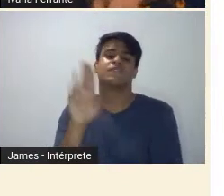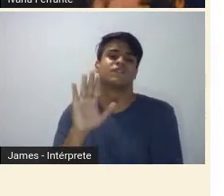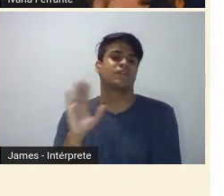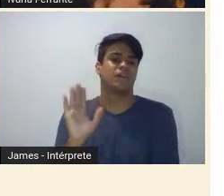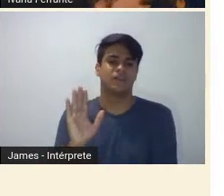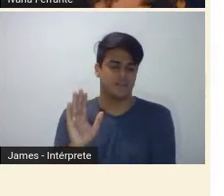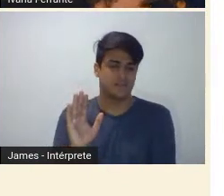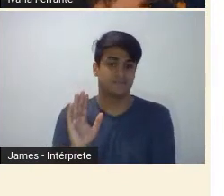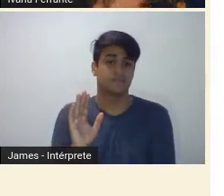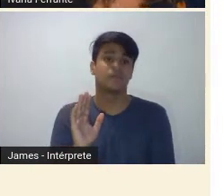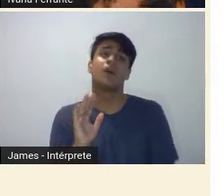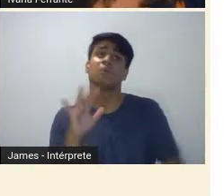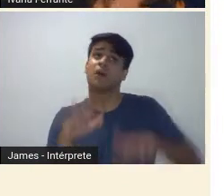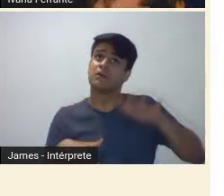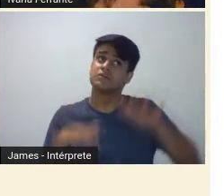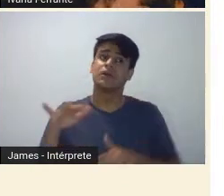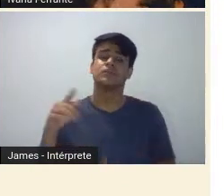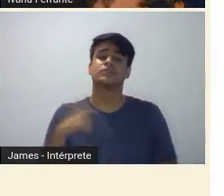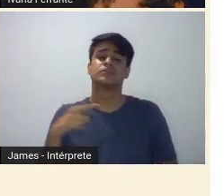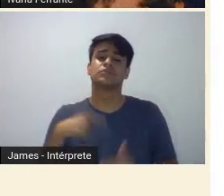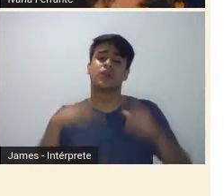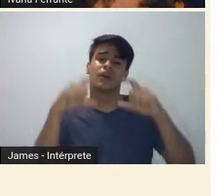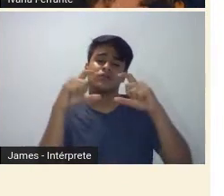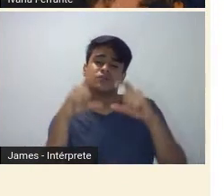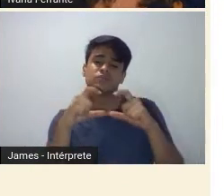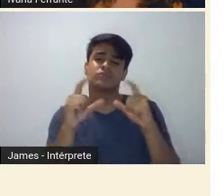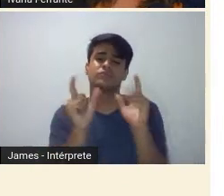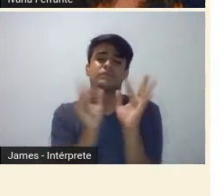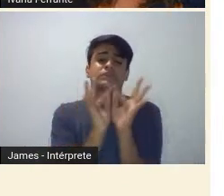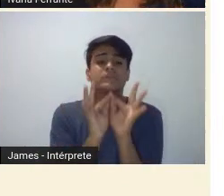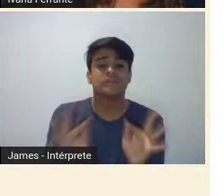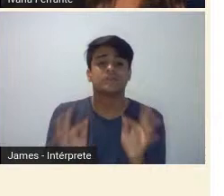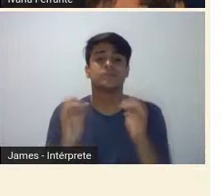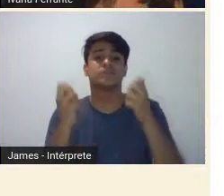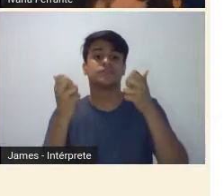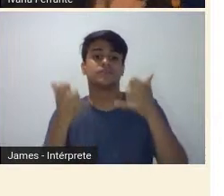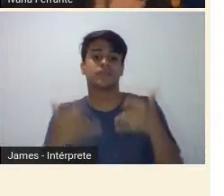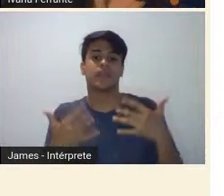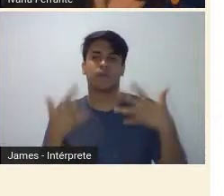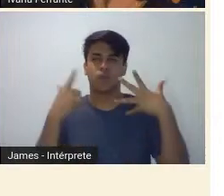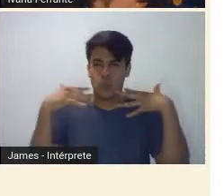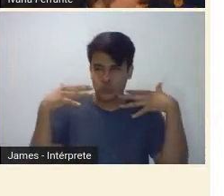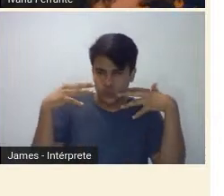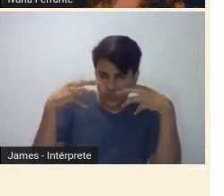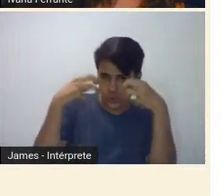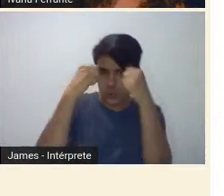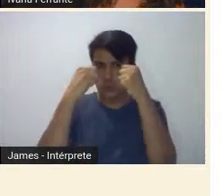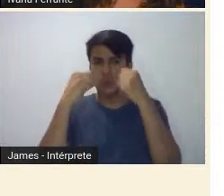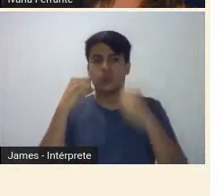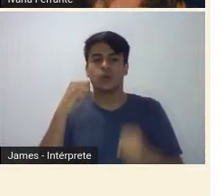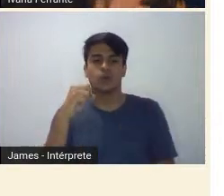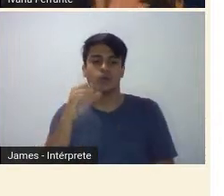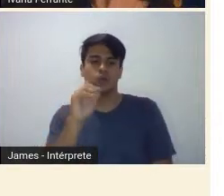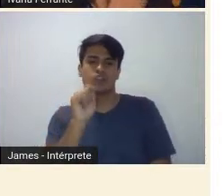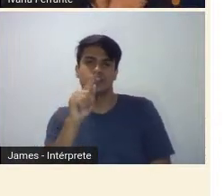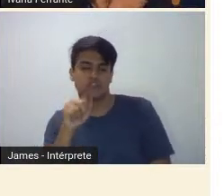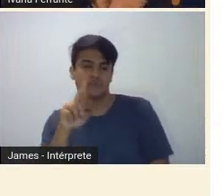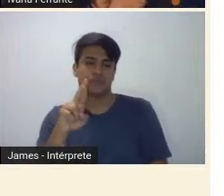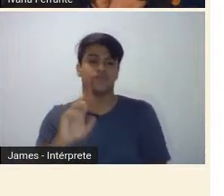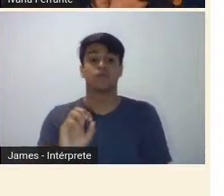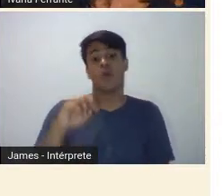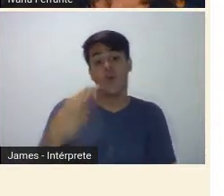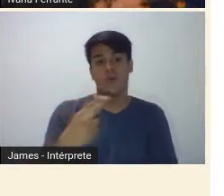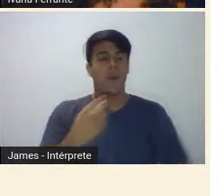Às vezes, havia um parágrafo curto, descritivo, que falava obscuro Adiano Barbosa ou poeta desconhecido Adiano